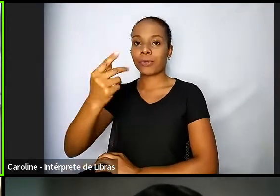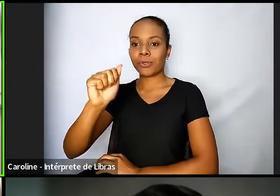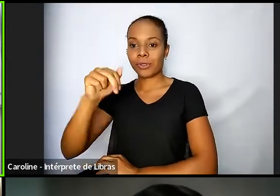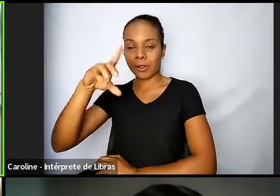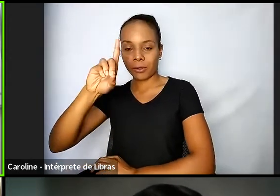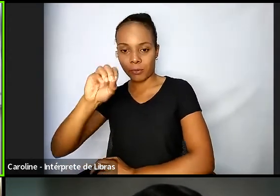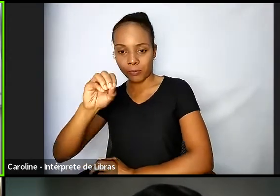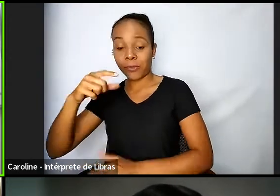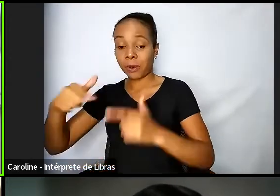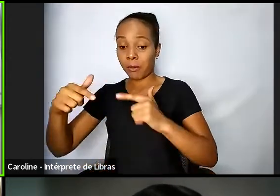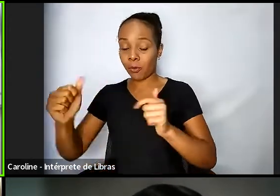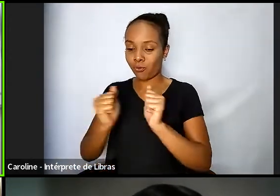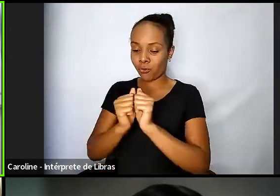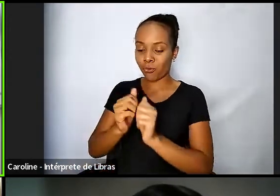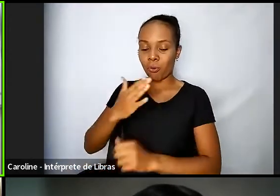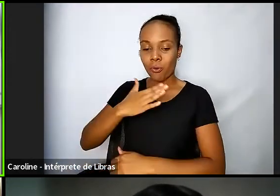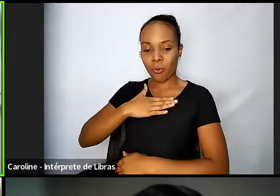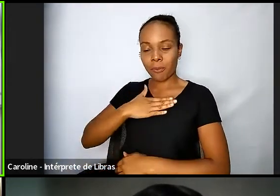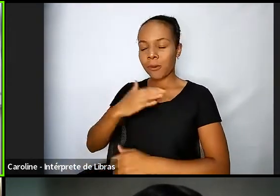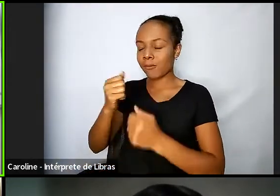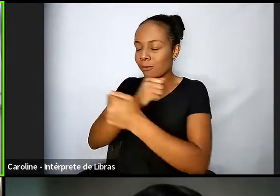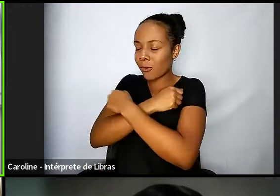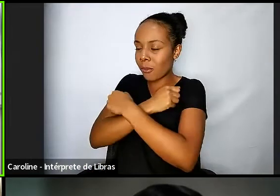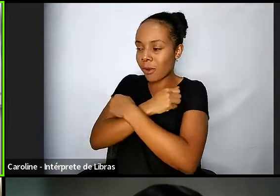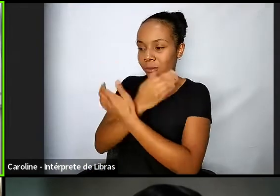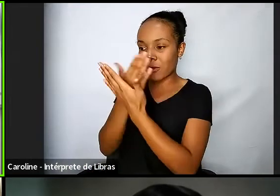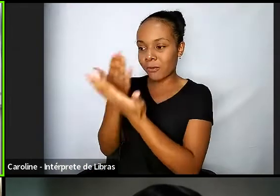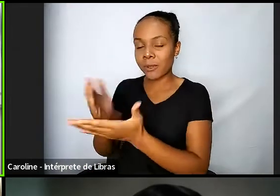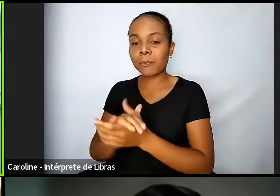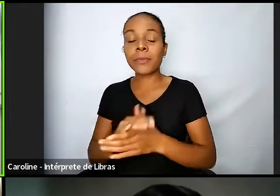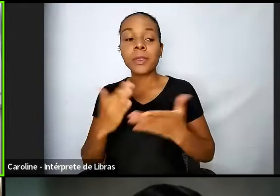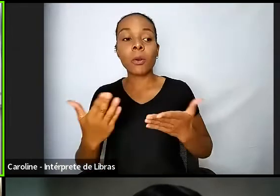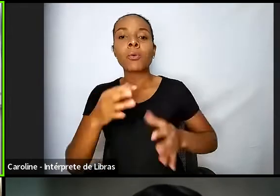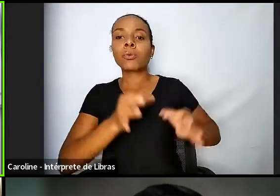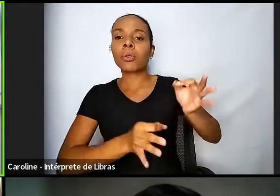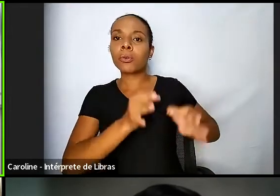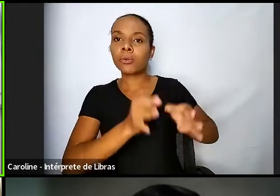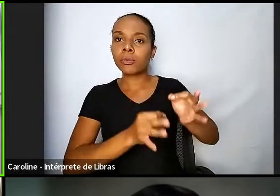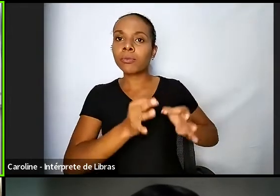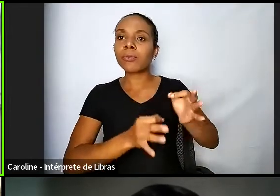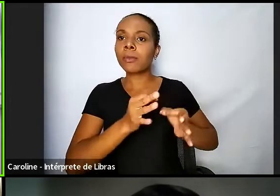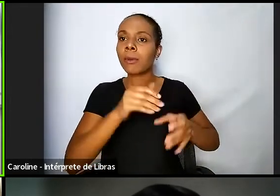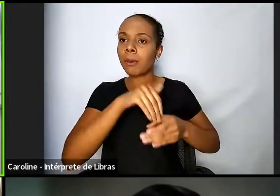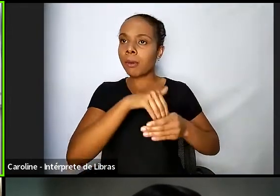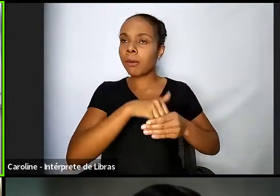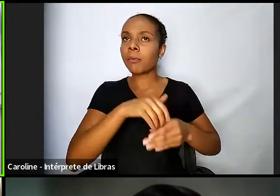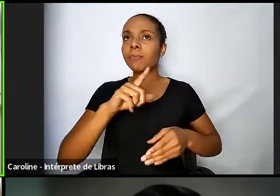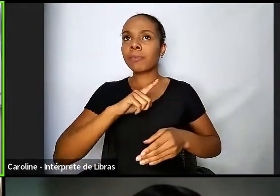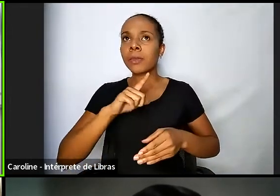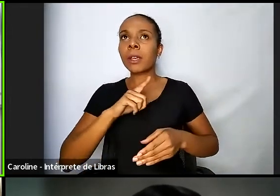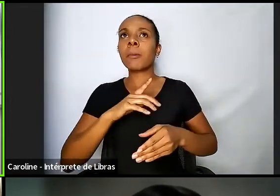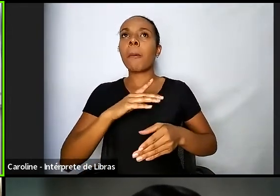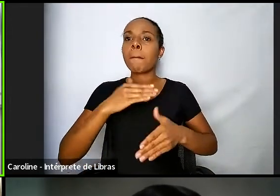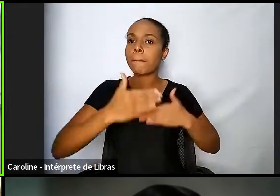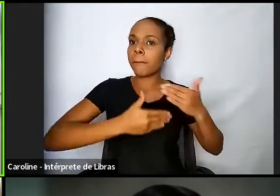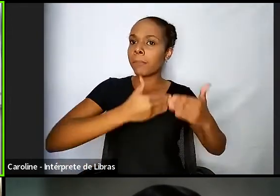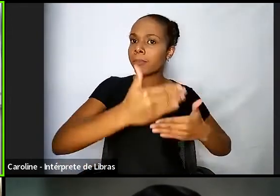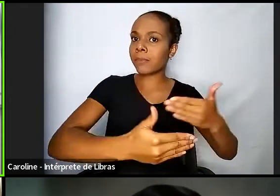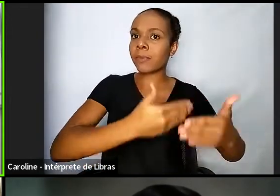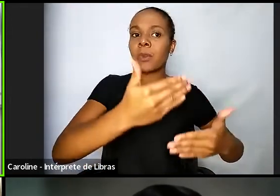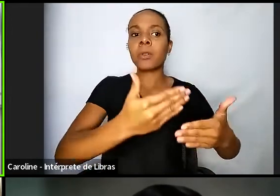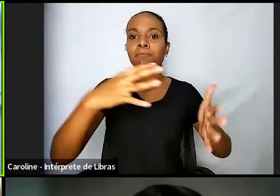justiça eleitoral há exigência de comprovação de residência nos processos de alistamento de transferência